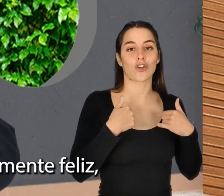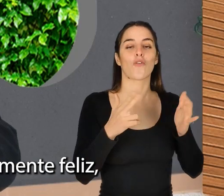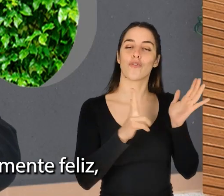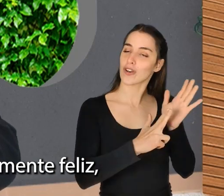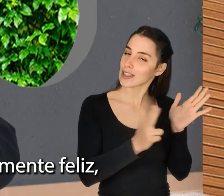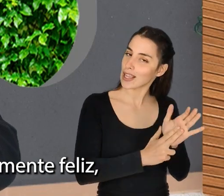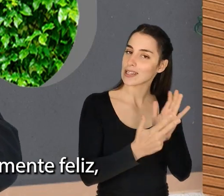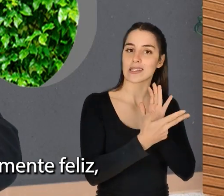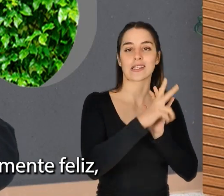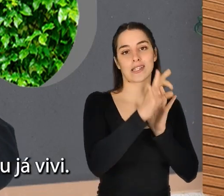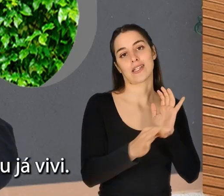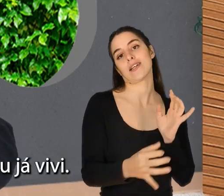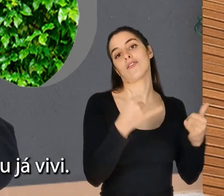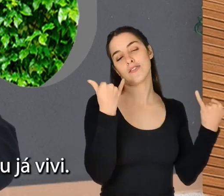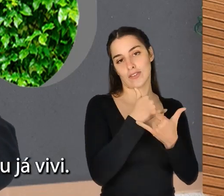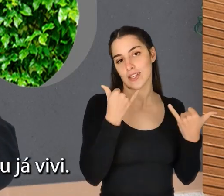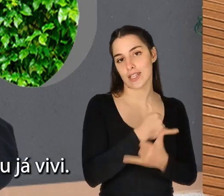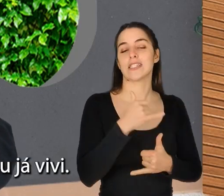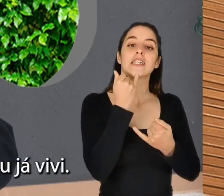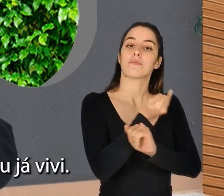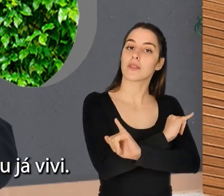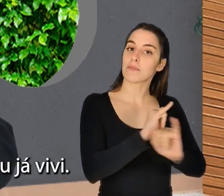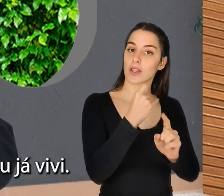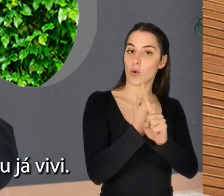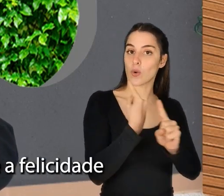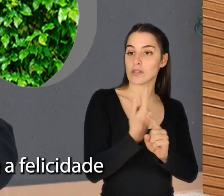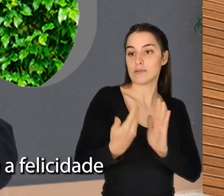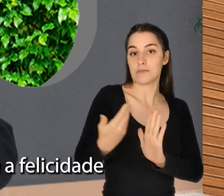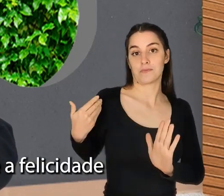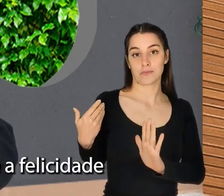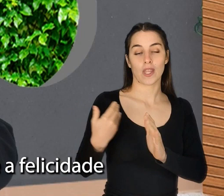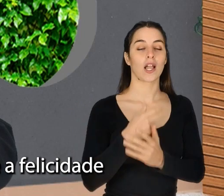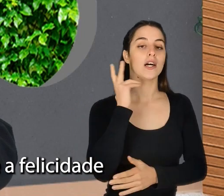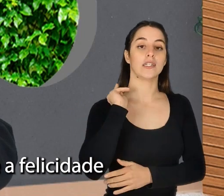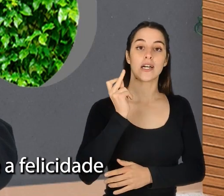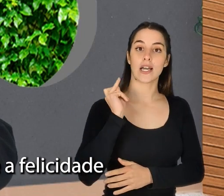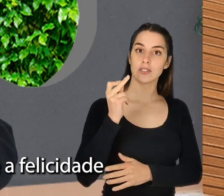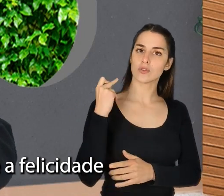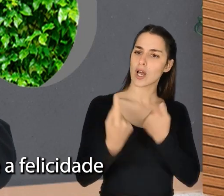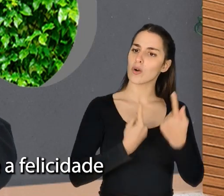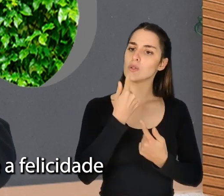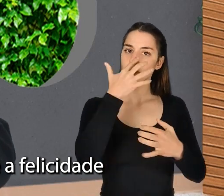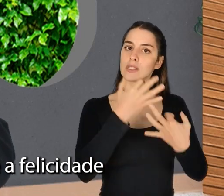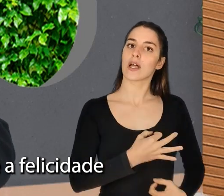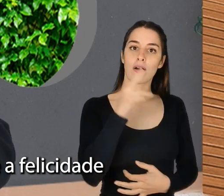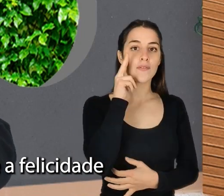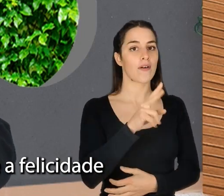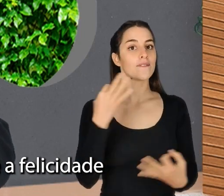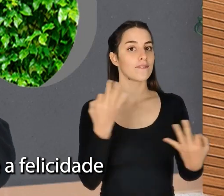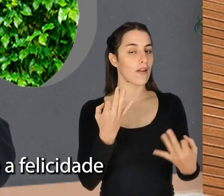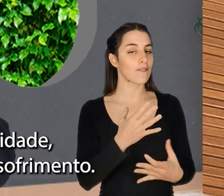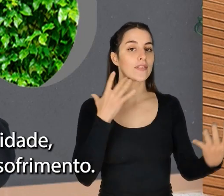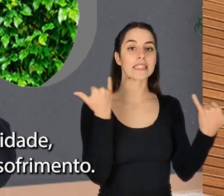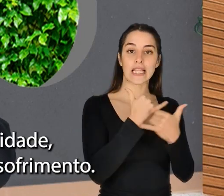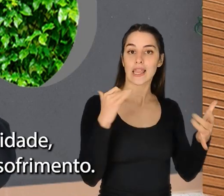verdadeiramente feliz, independentemente de tudo aquilo que eu já vivi. E levou-me há alguns anos a acreditar e a ver que a